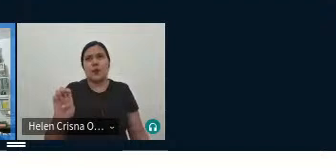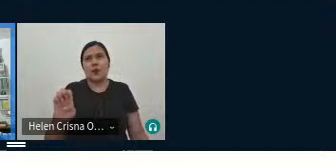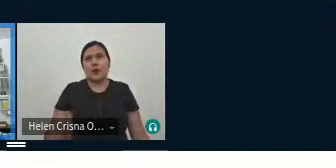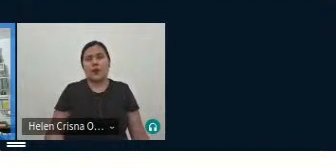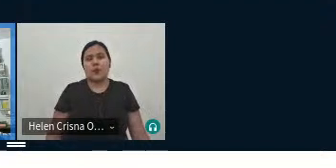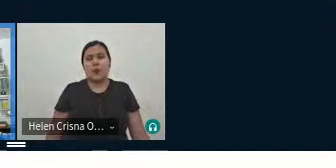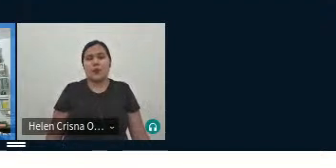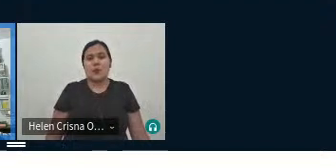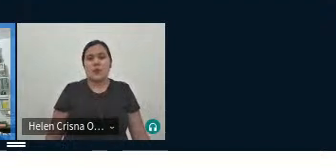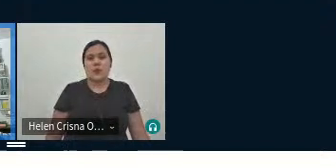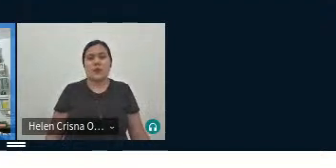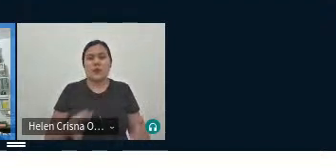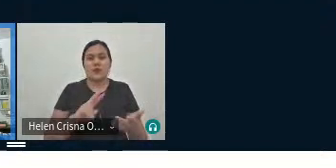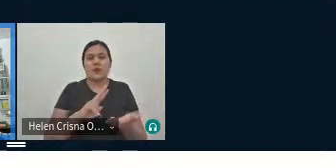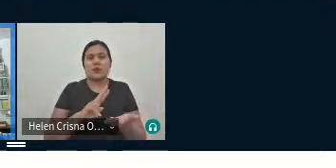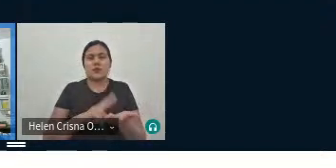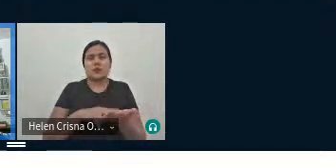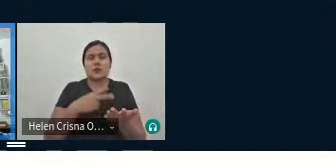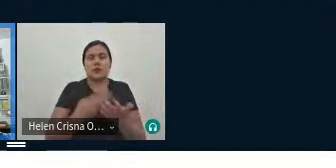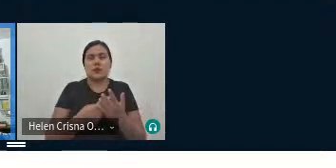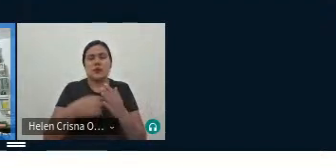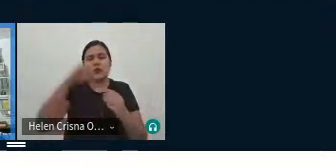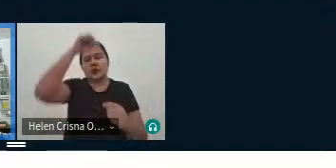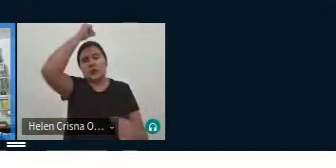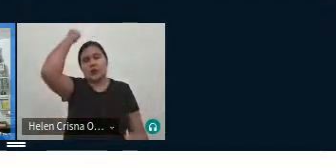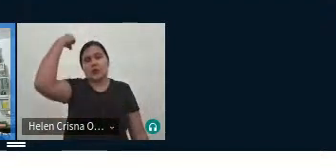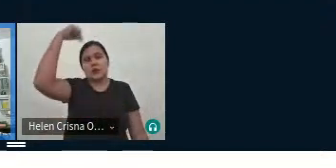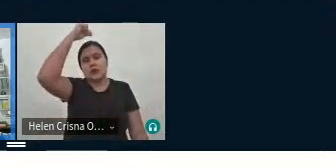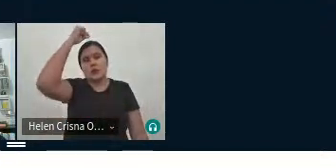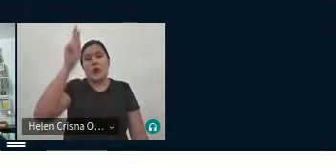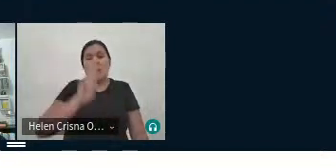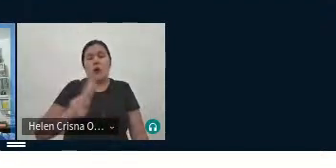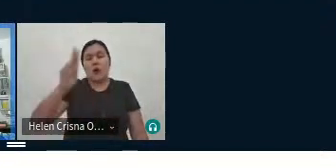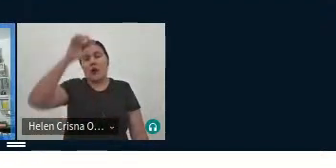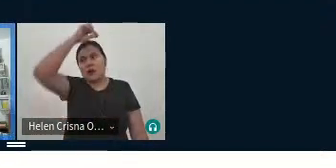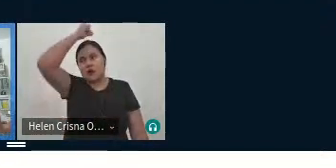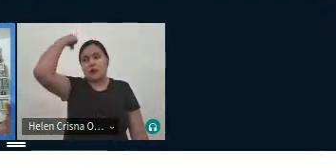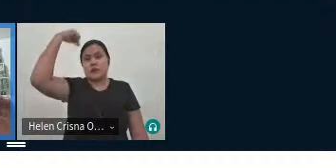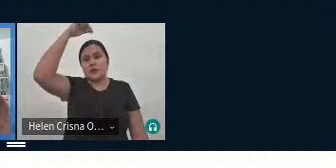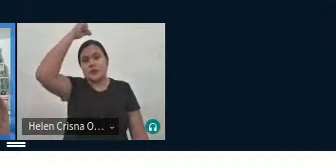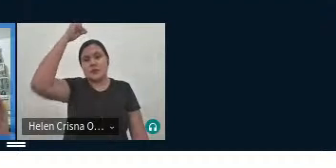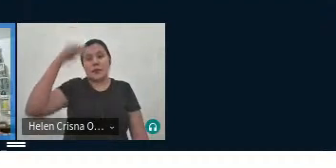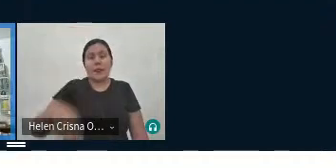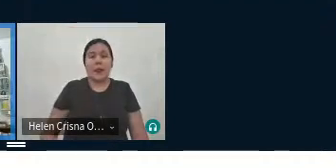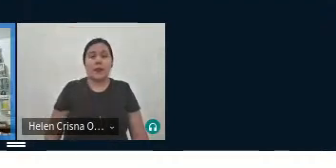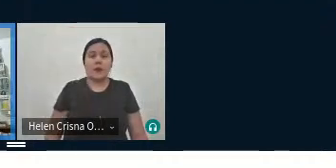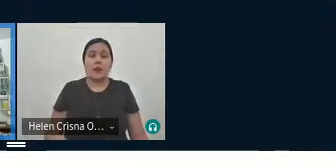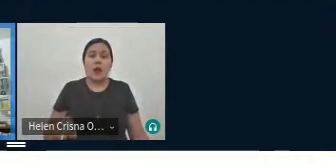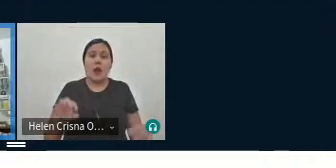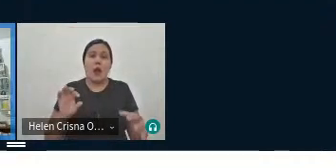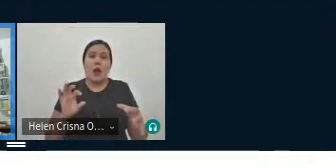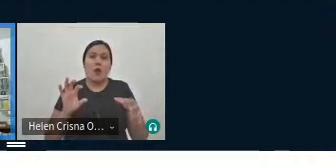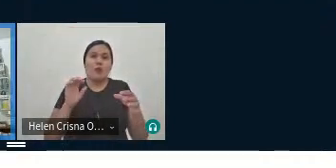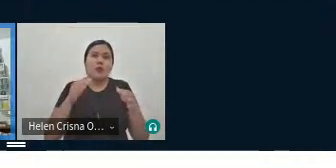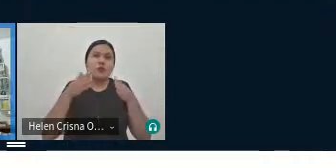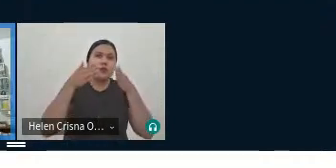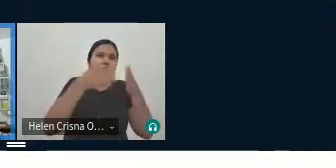escolhi para traduzir santa, ou se usasse santa, santa está muito ligado no viés